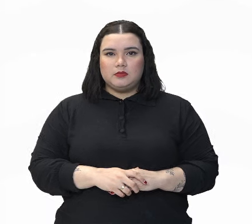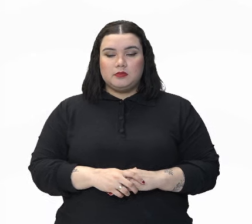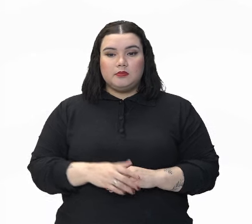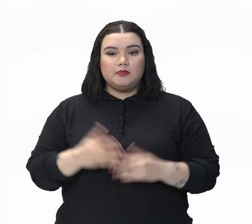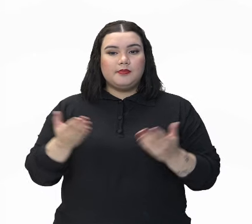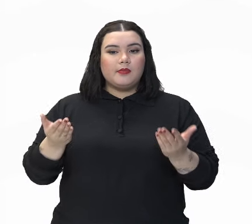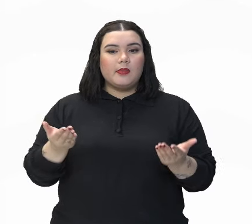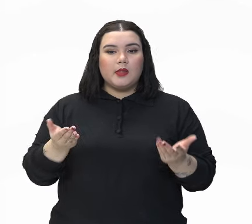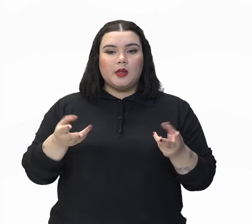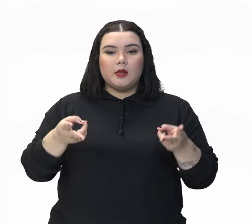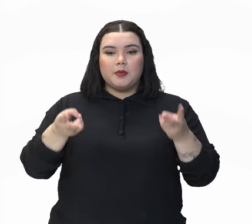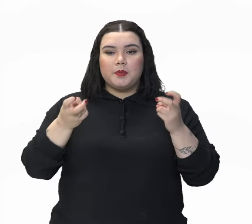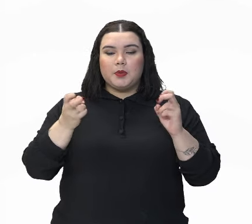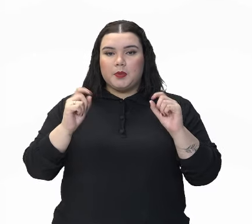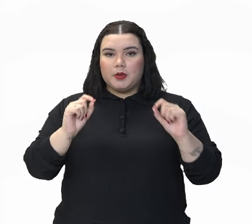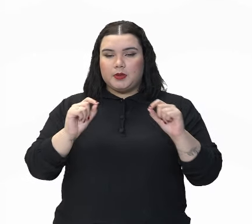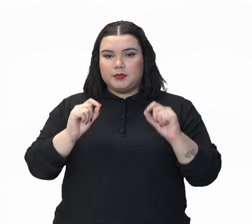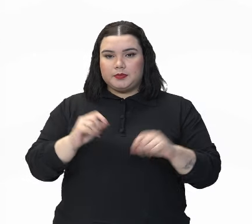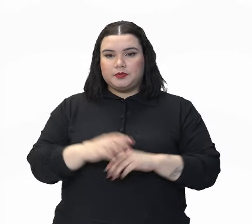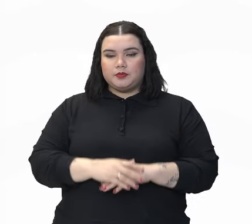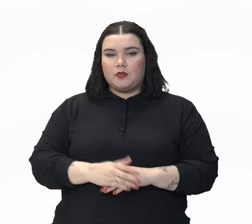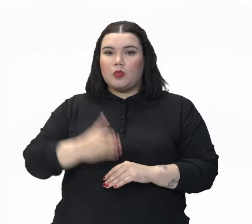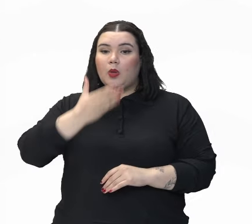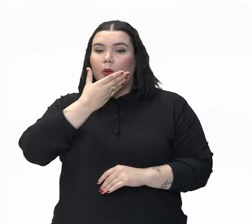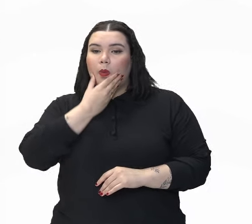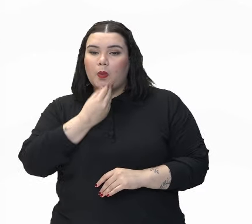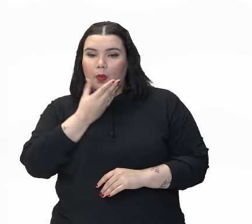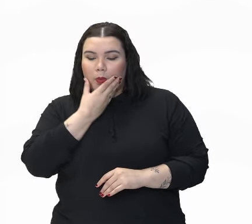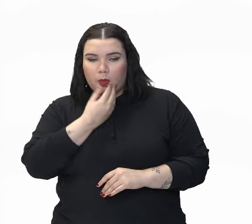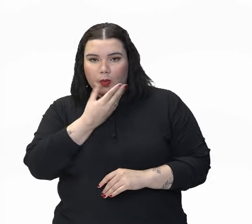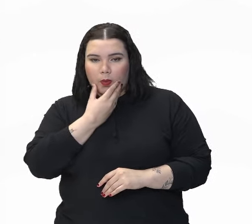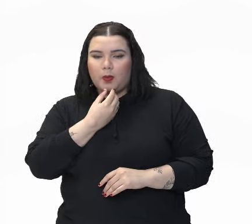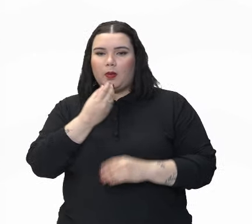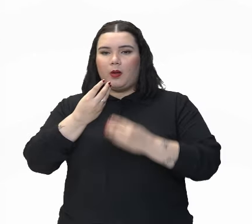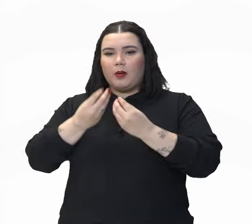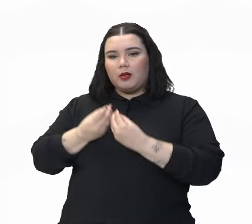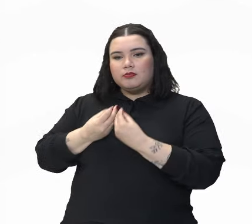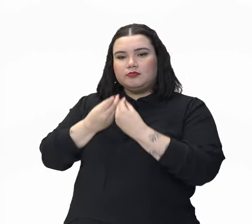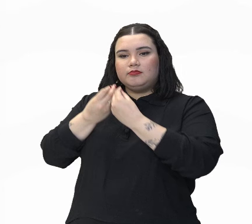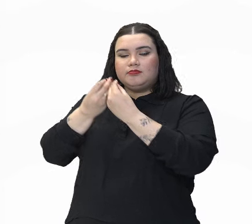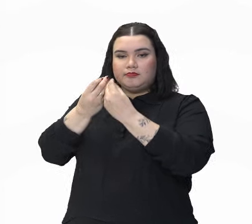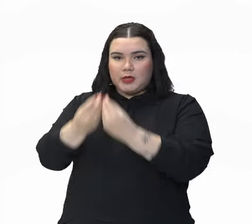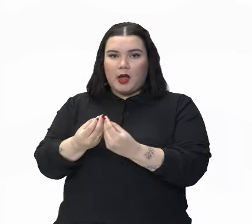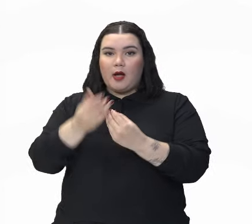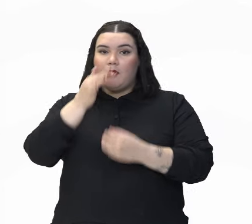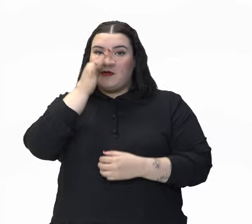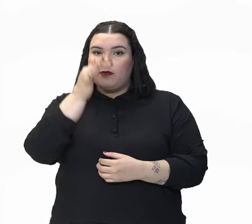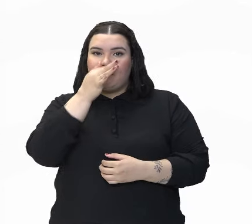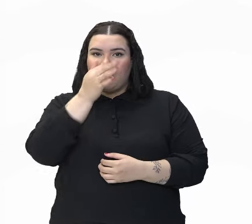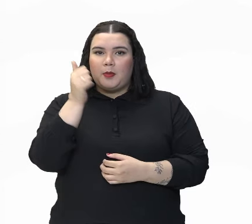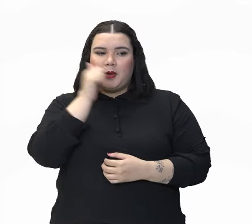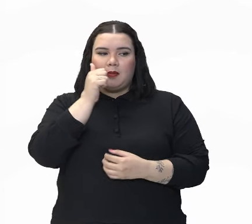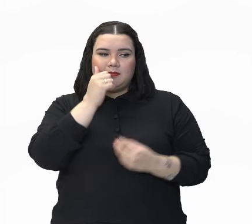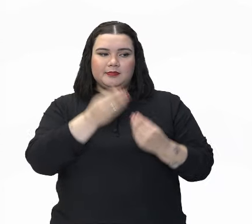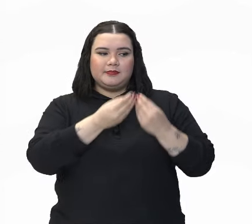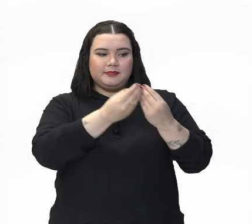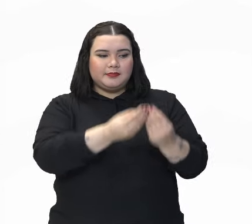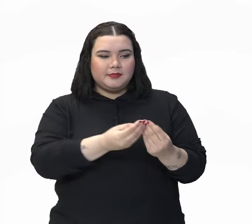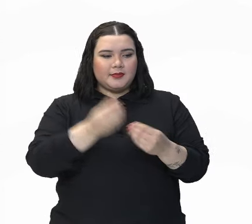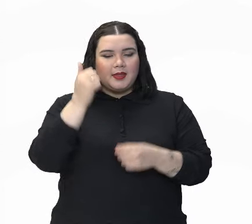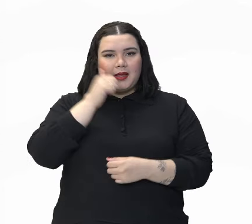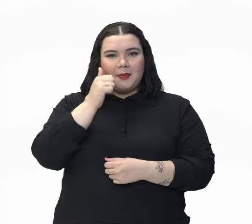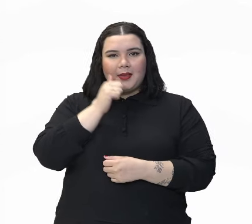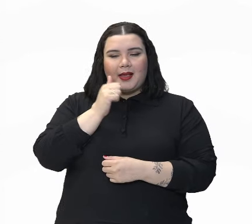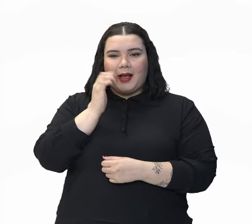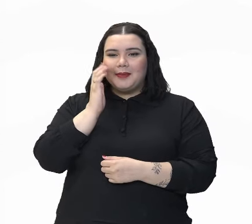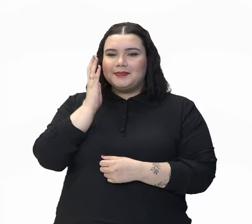só, que o rapaz ali entrega, né? As flores para a moça. E quando ela diz, muito bonito.